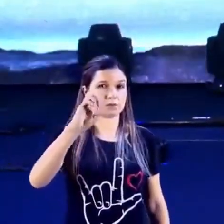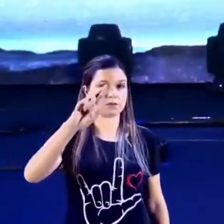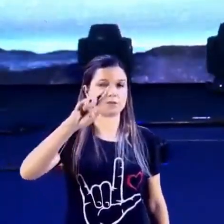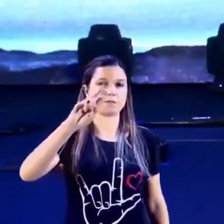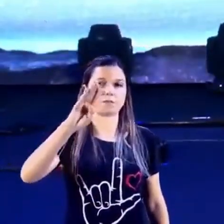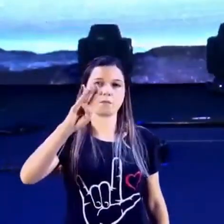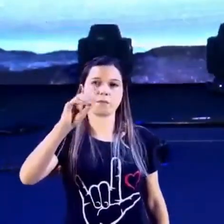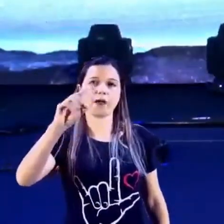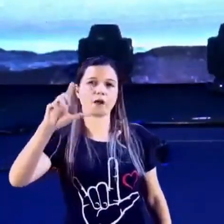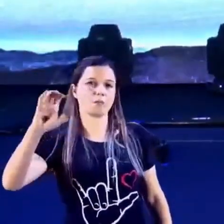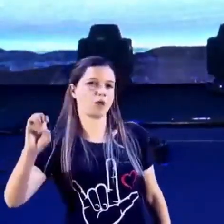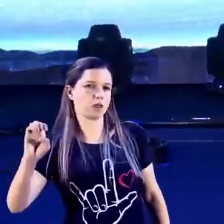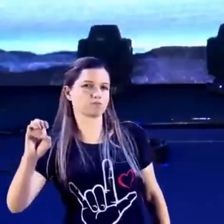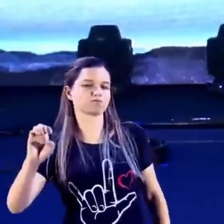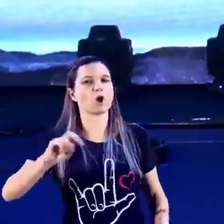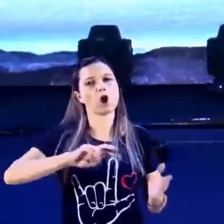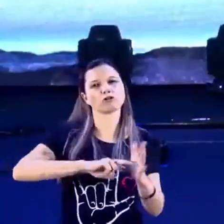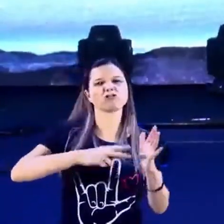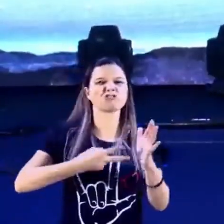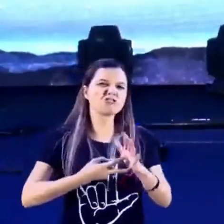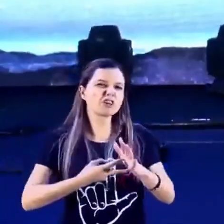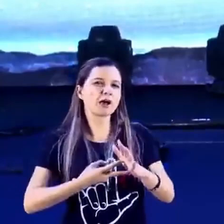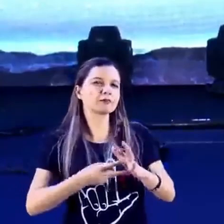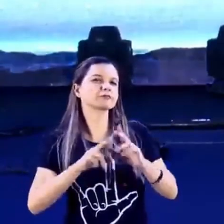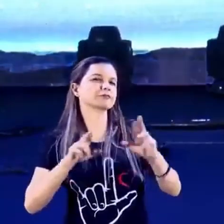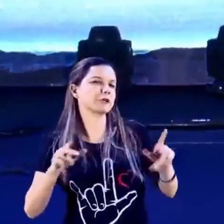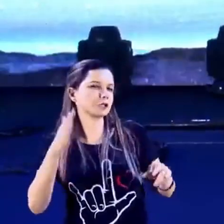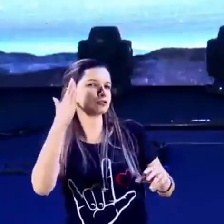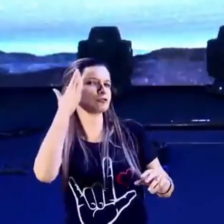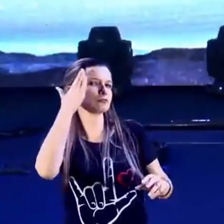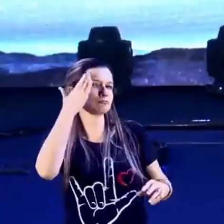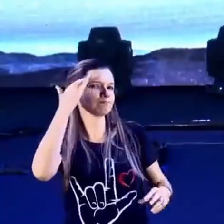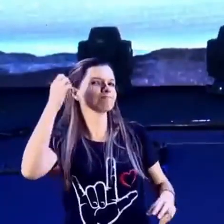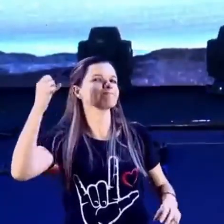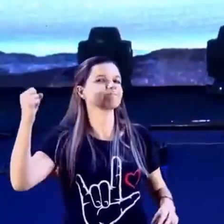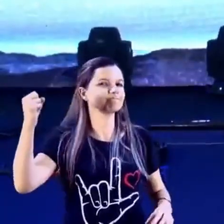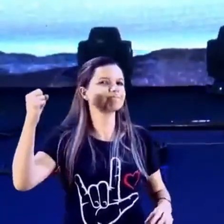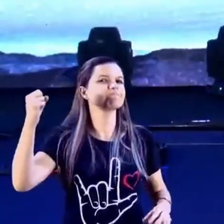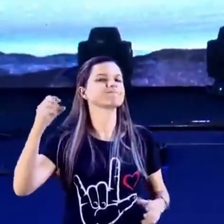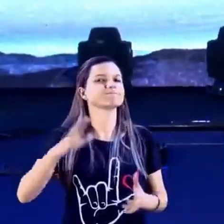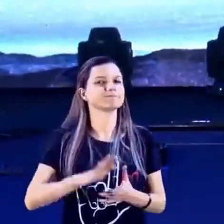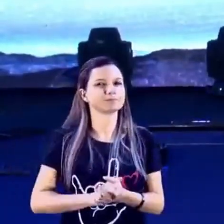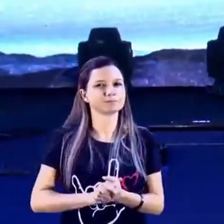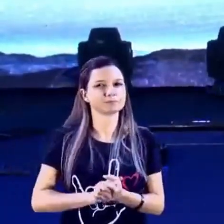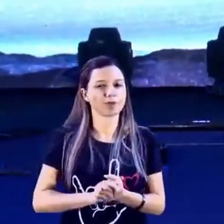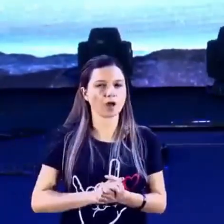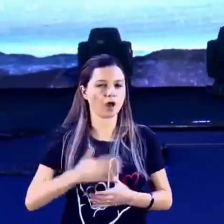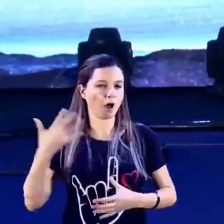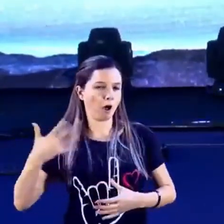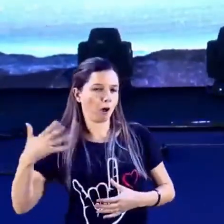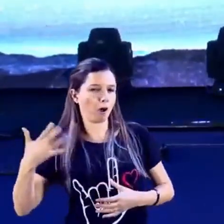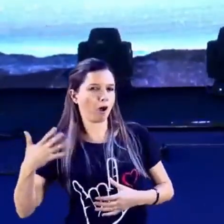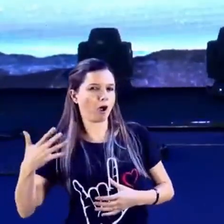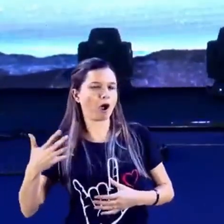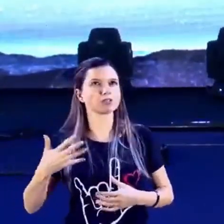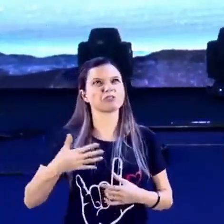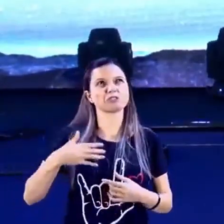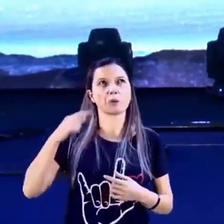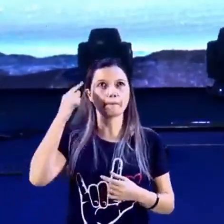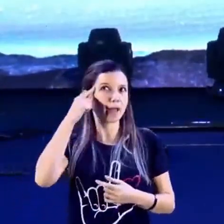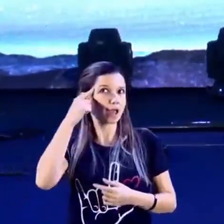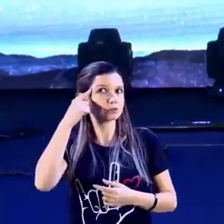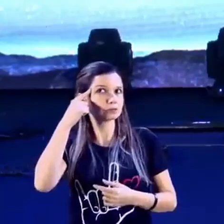linguagem classificada como figura de pensamento, que consiste em exagerar uma ideia